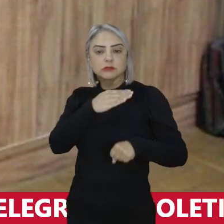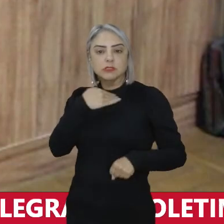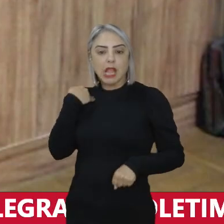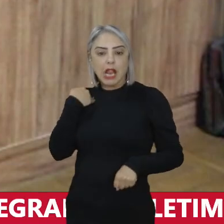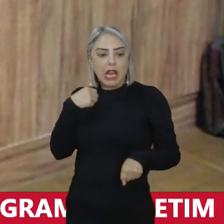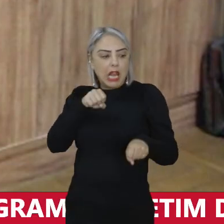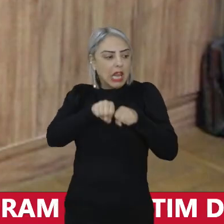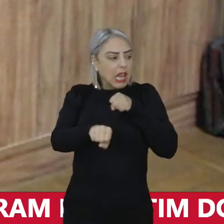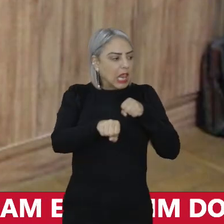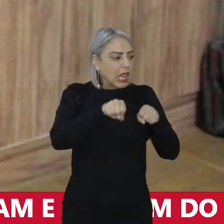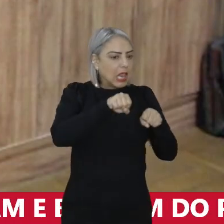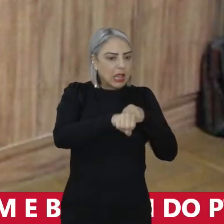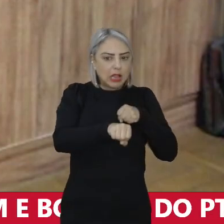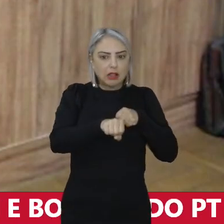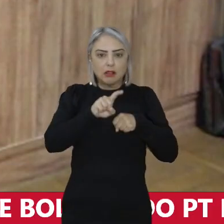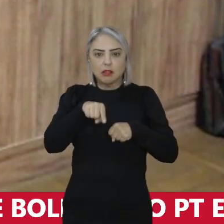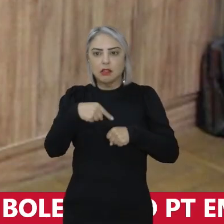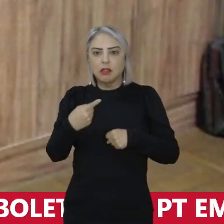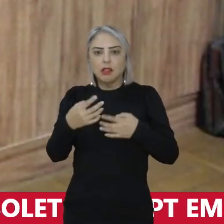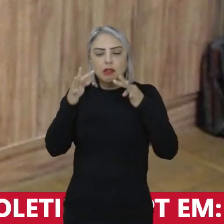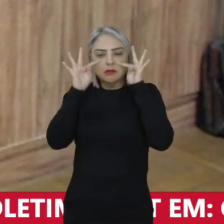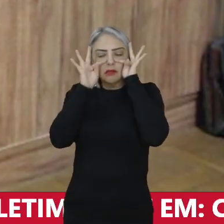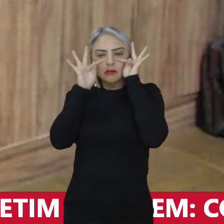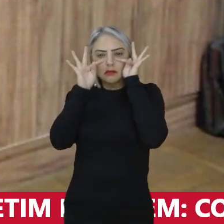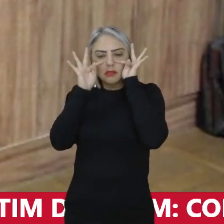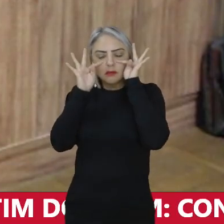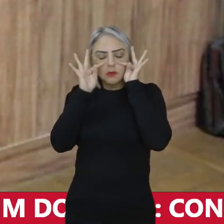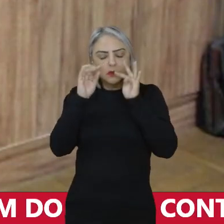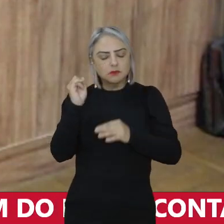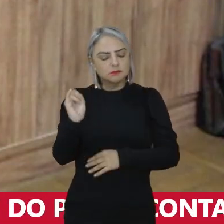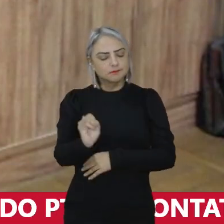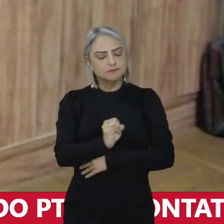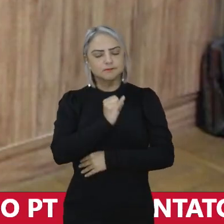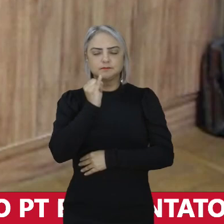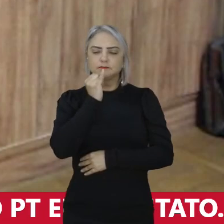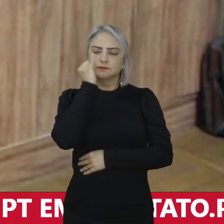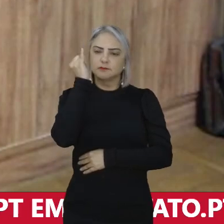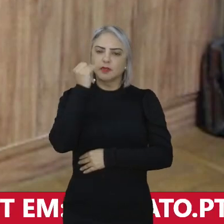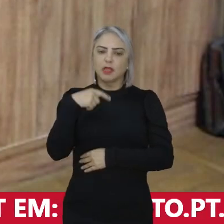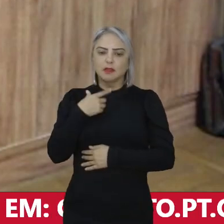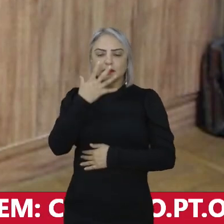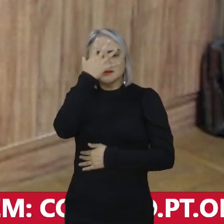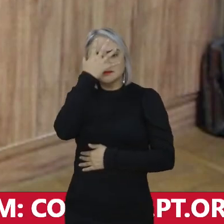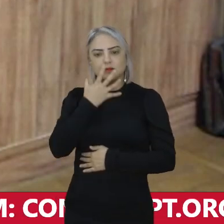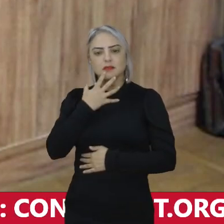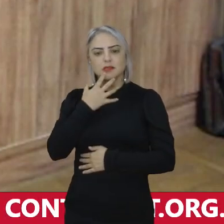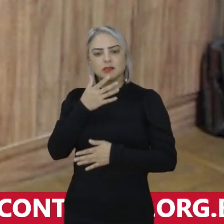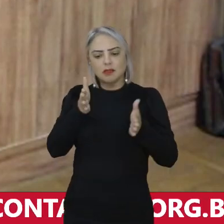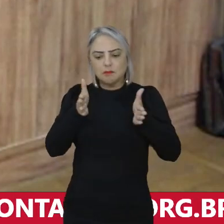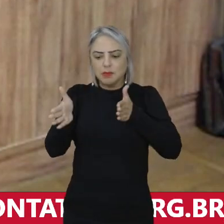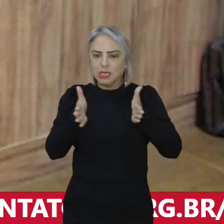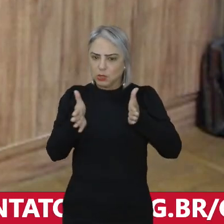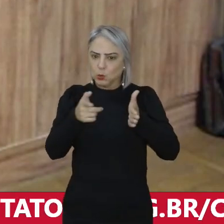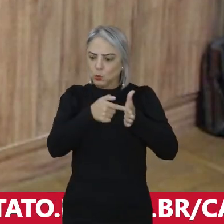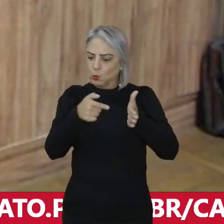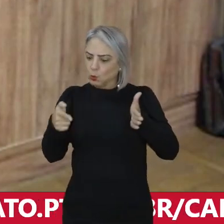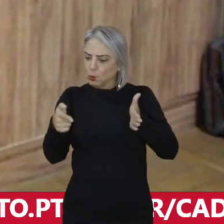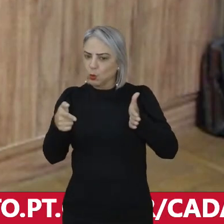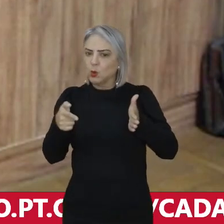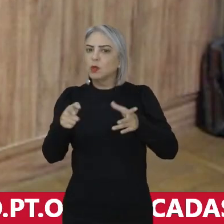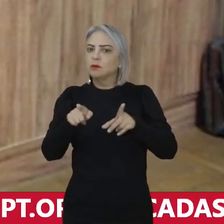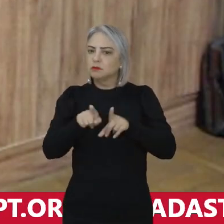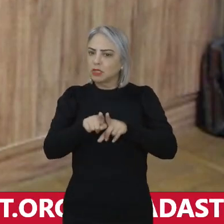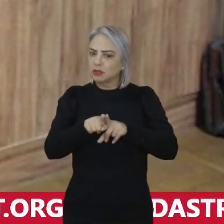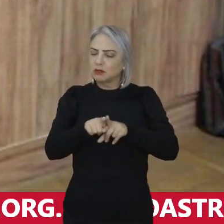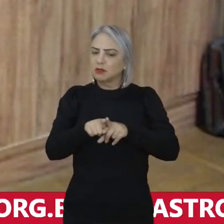assassinatos, e deixam um testemunho muito importante, tanto da gravidade daquele momento, tanto da